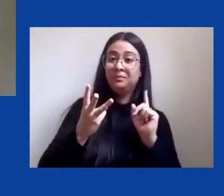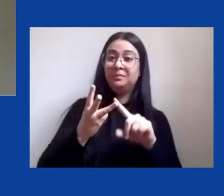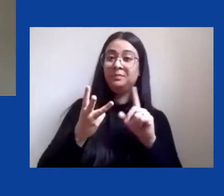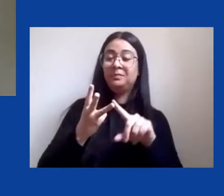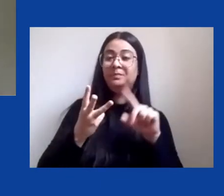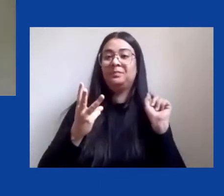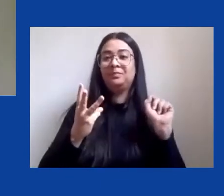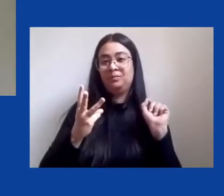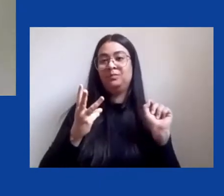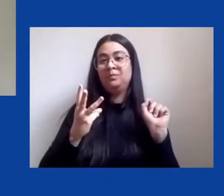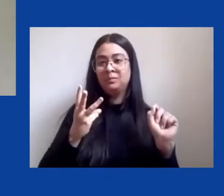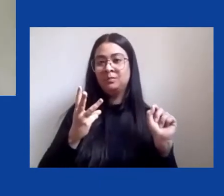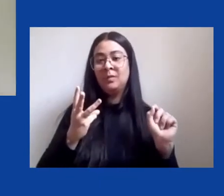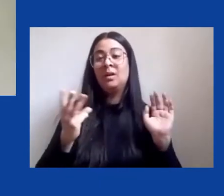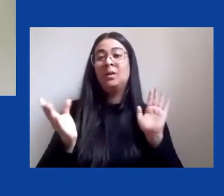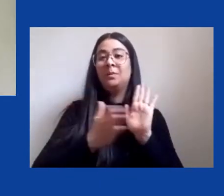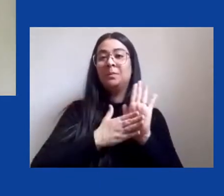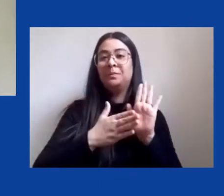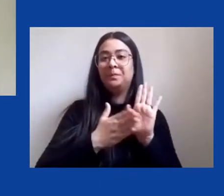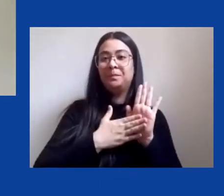dito, às propostas